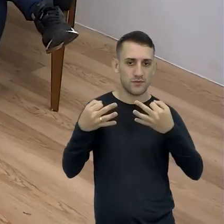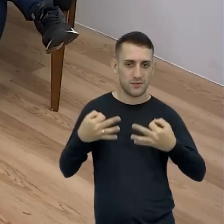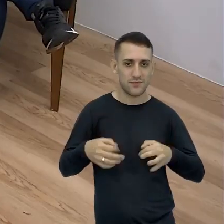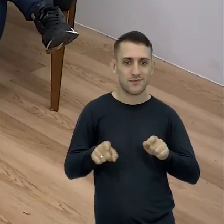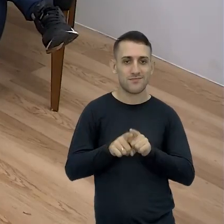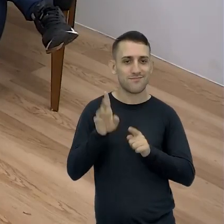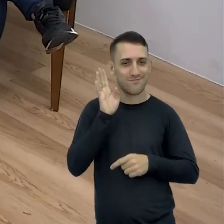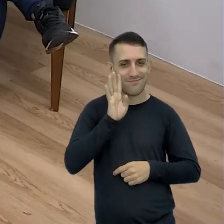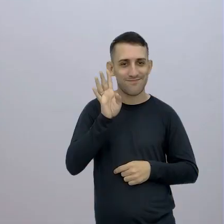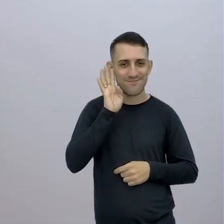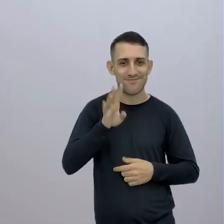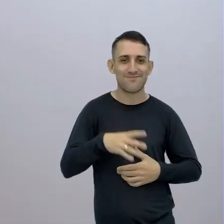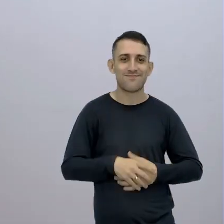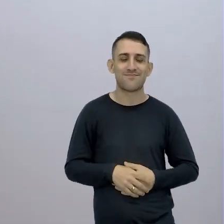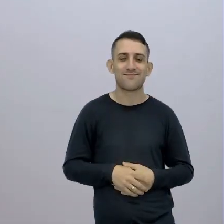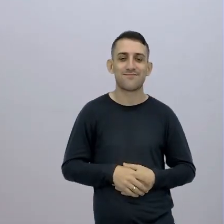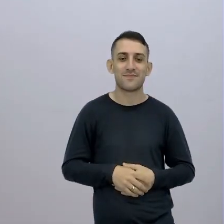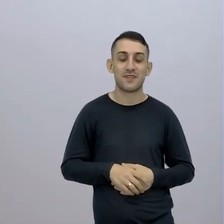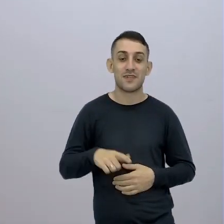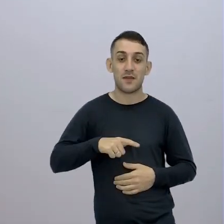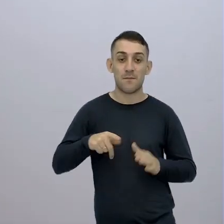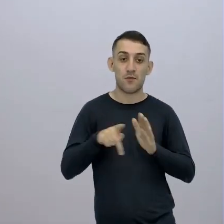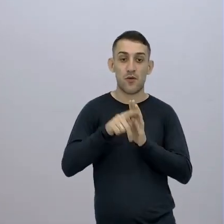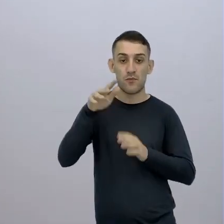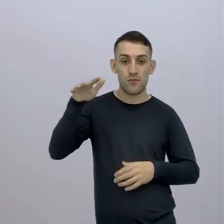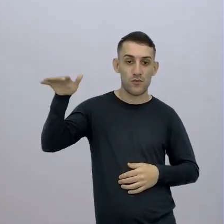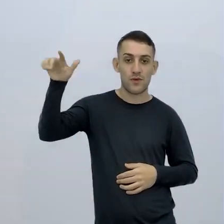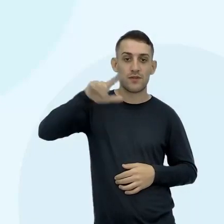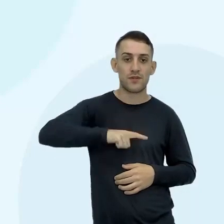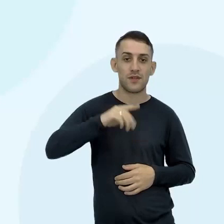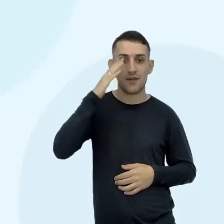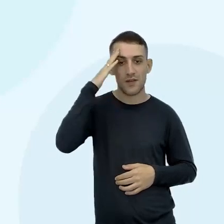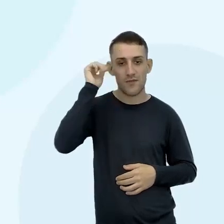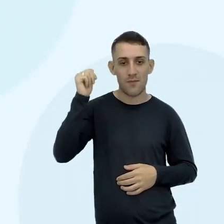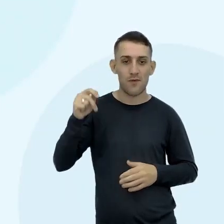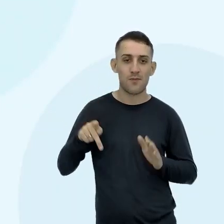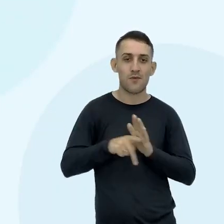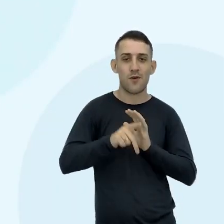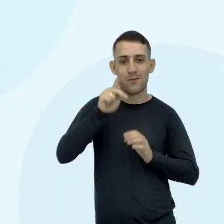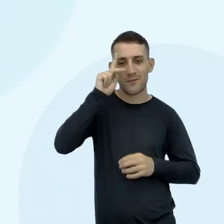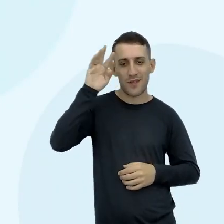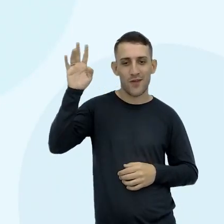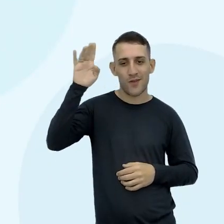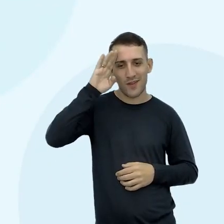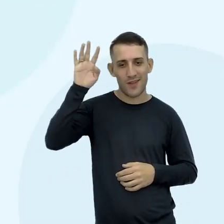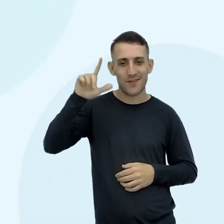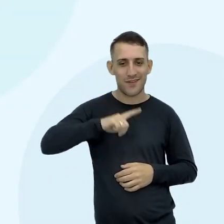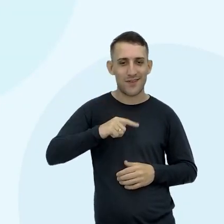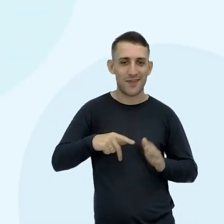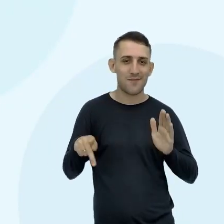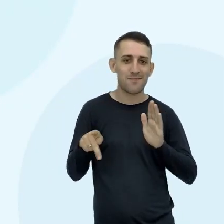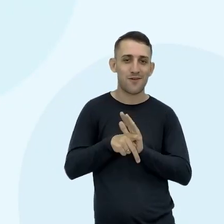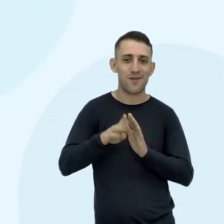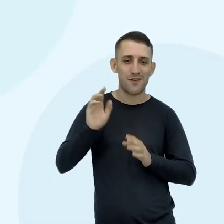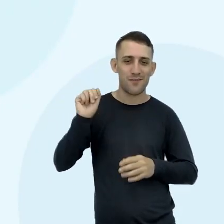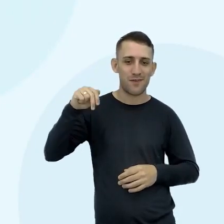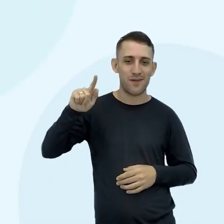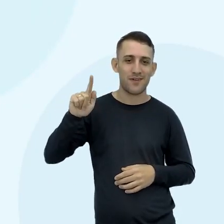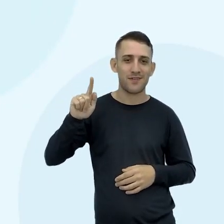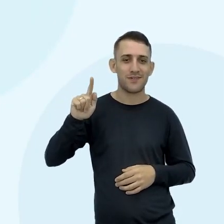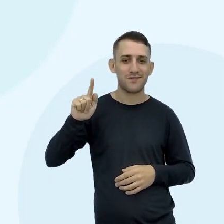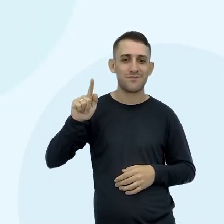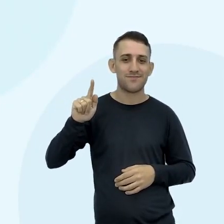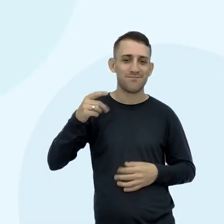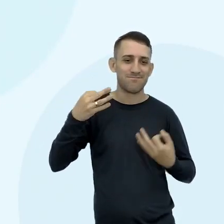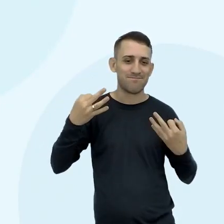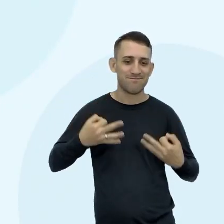bacana hein Rumo ao espaço A falou do Do famoso Teoria do Big Bang Eu gosto Você tem que